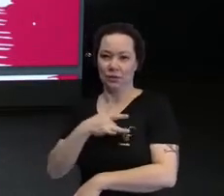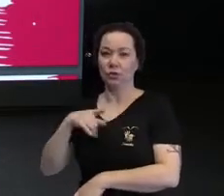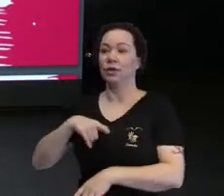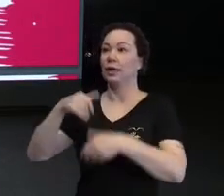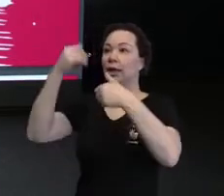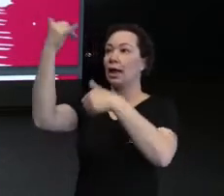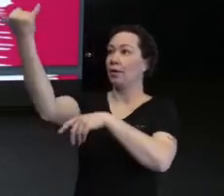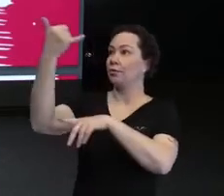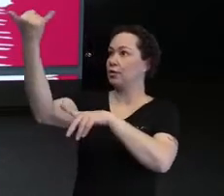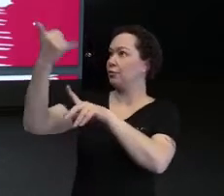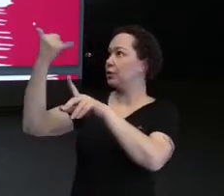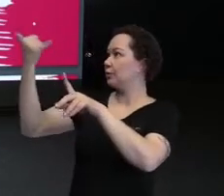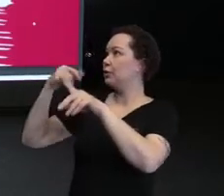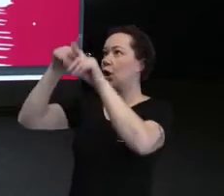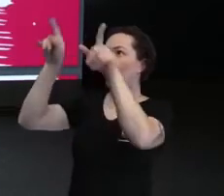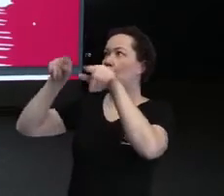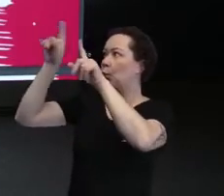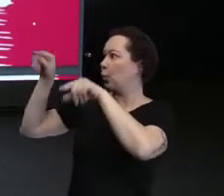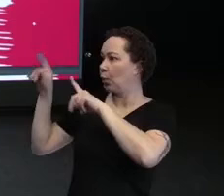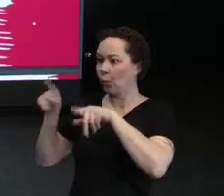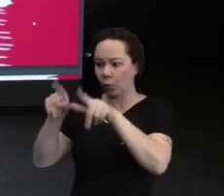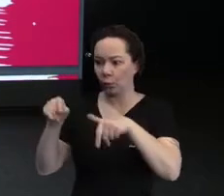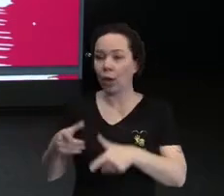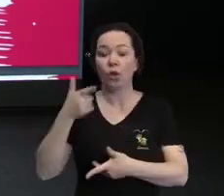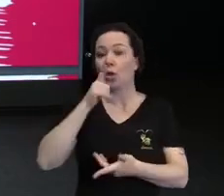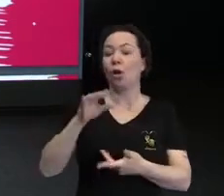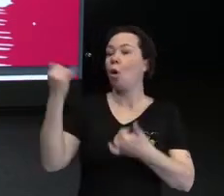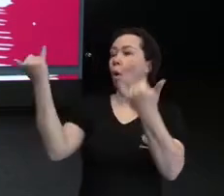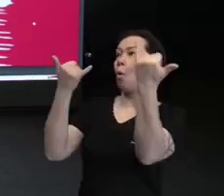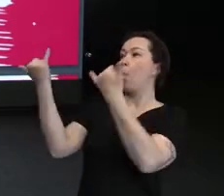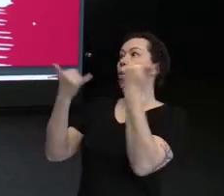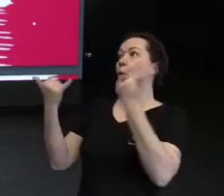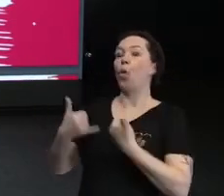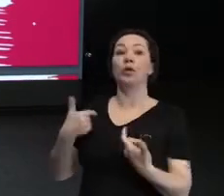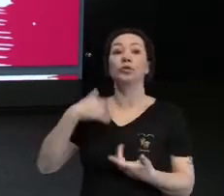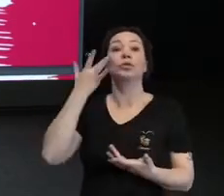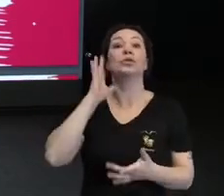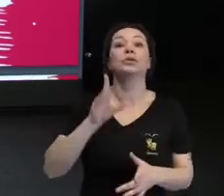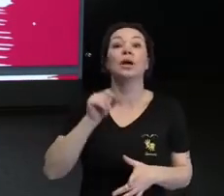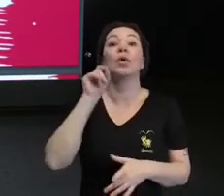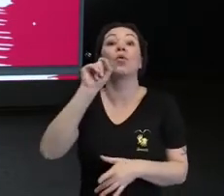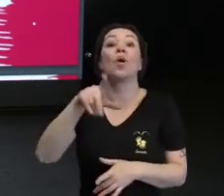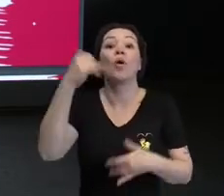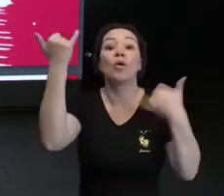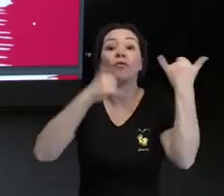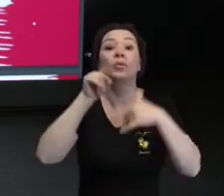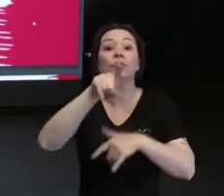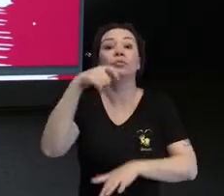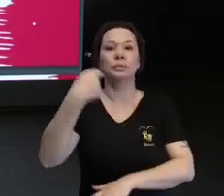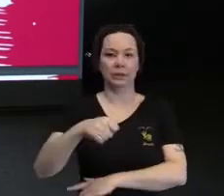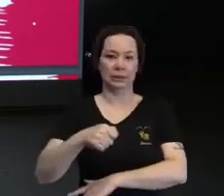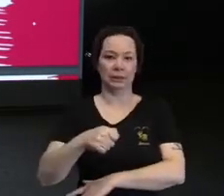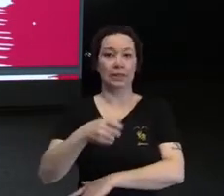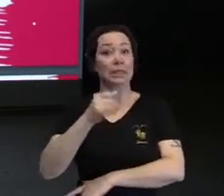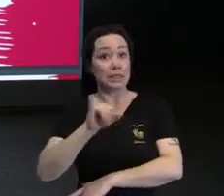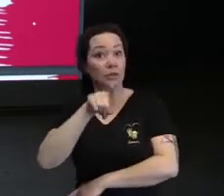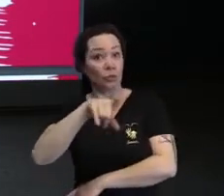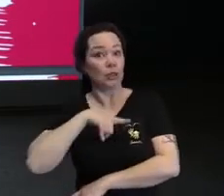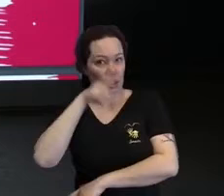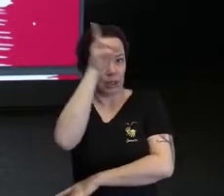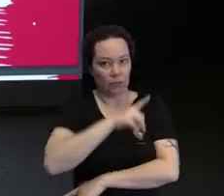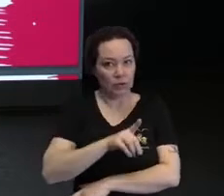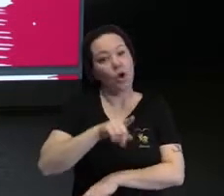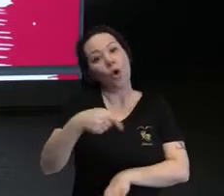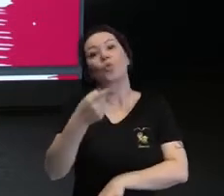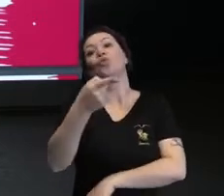com tanto texto que você não consegue acessar a informação que você precisa, sendo uma pessoa com ou sem deficiência. Então, a